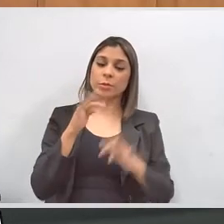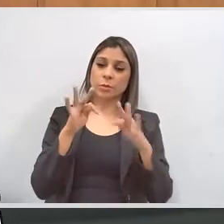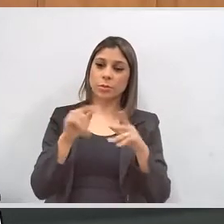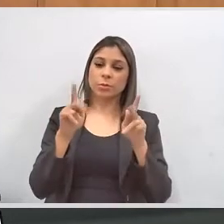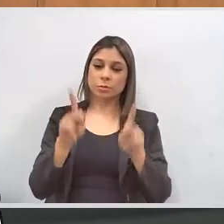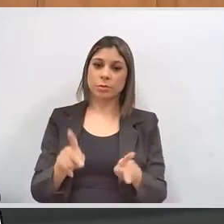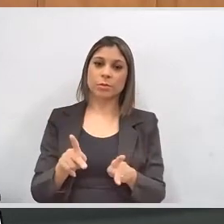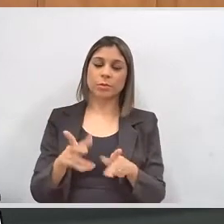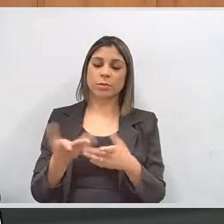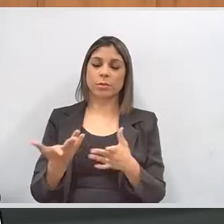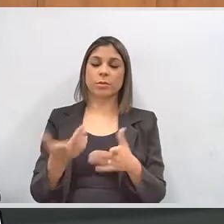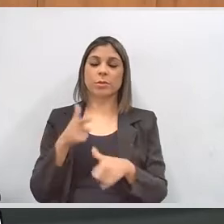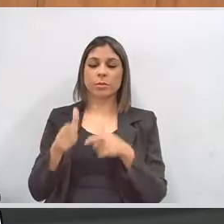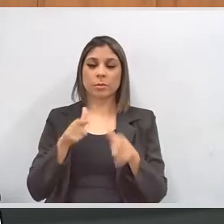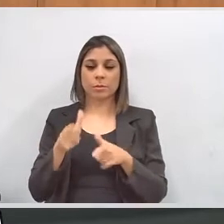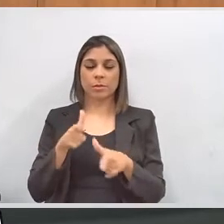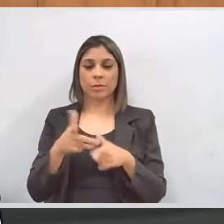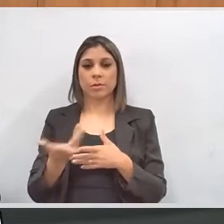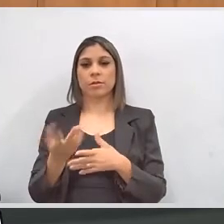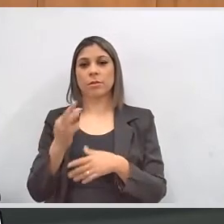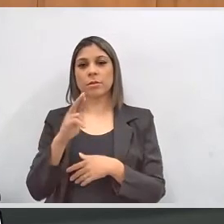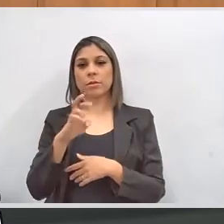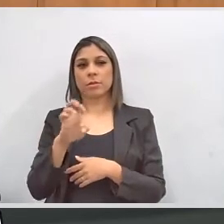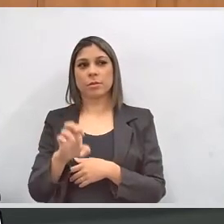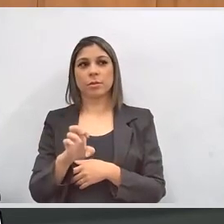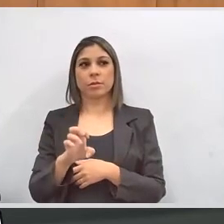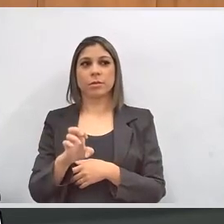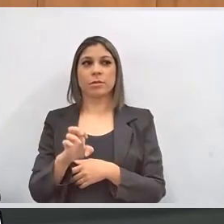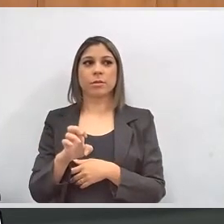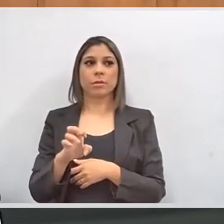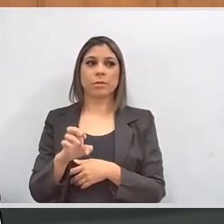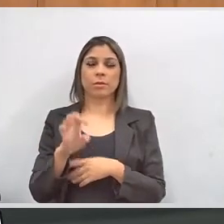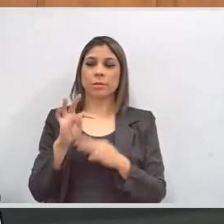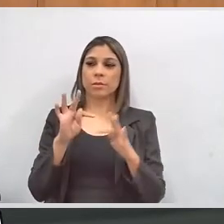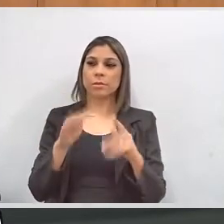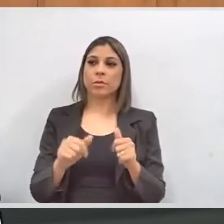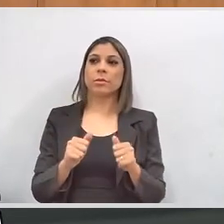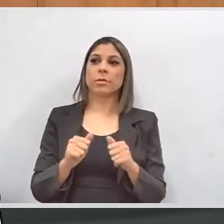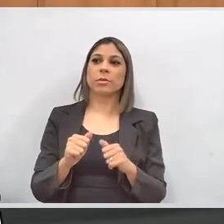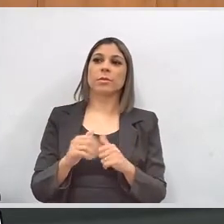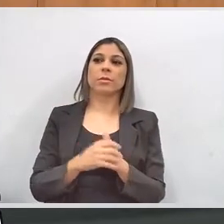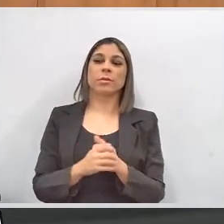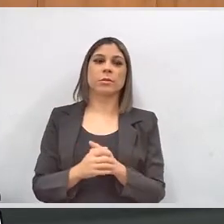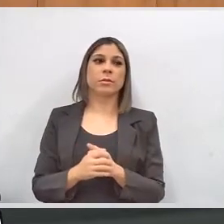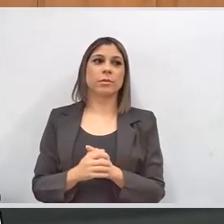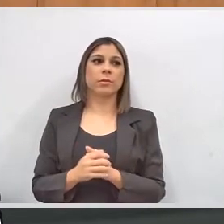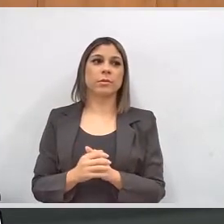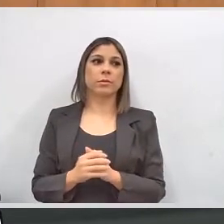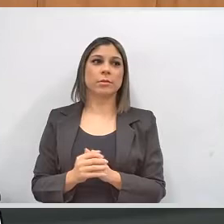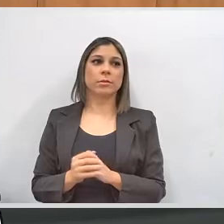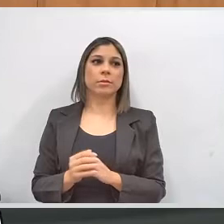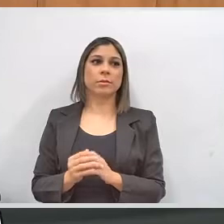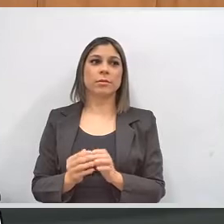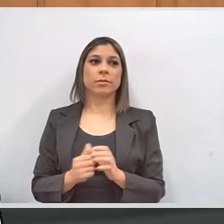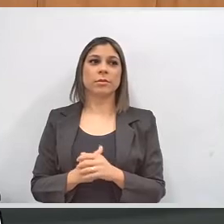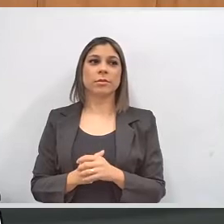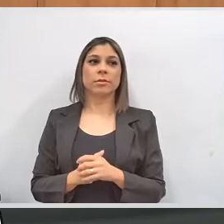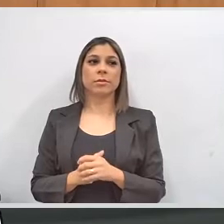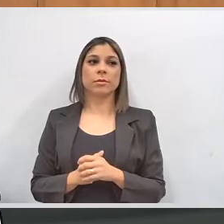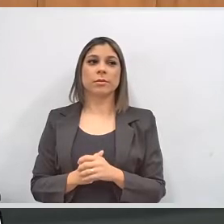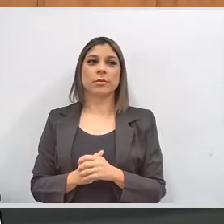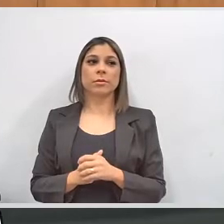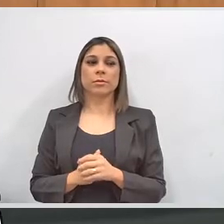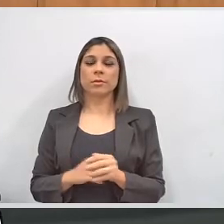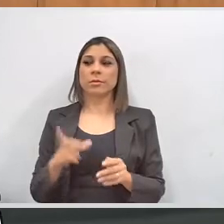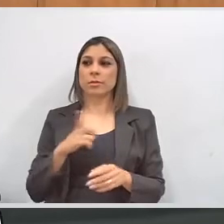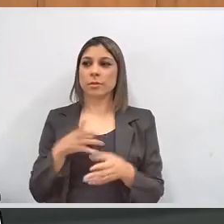da Comissão de Acessibilidade do TRE, que todas as componentes, aliás, presidente, nós